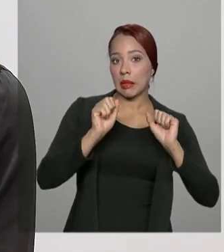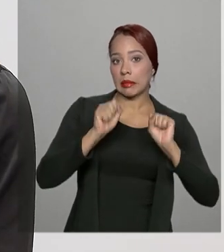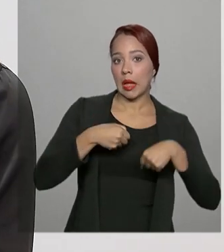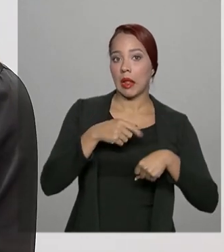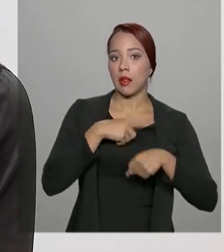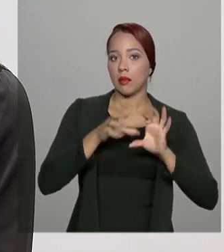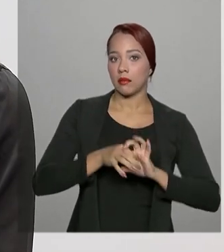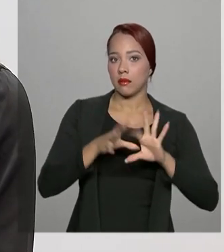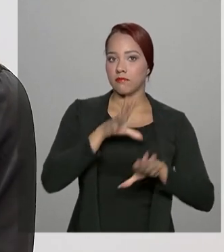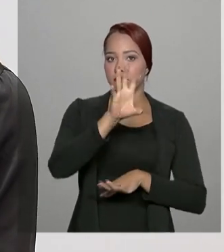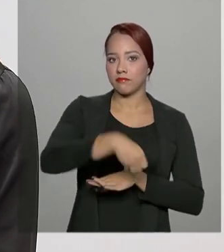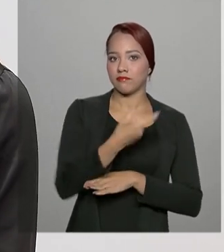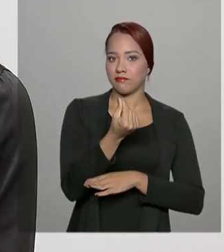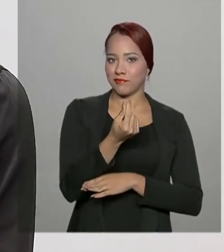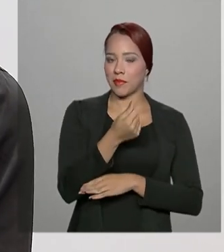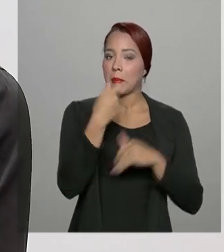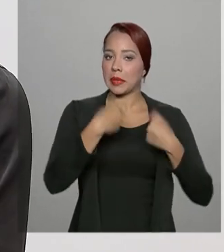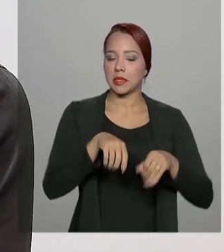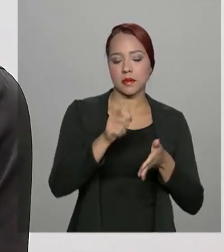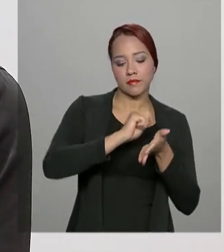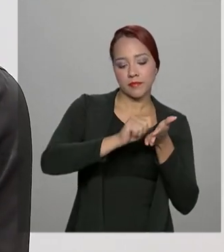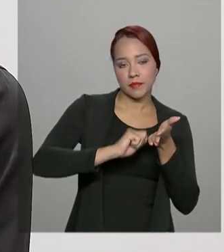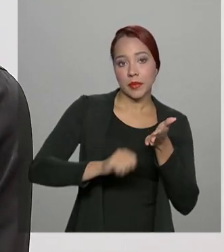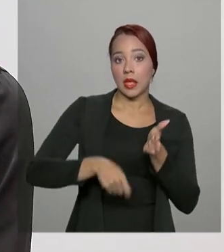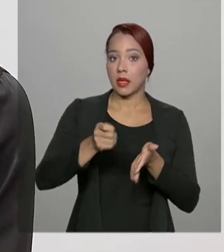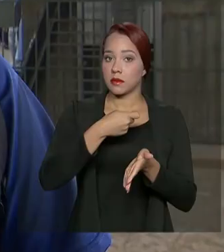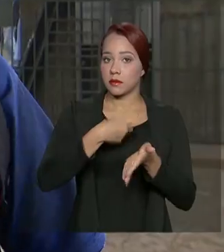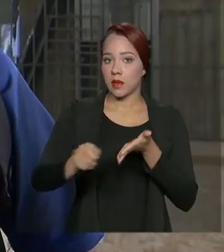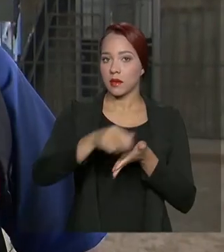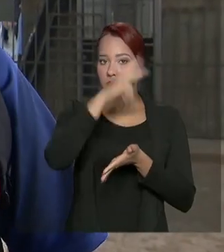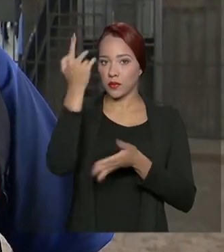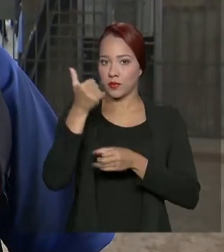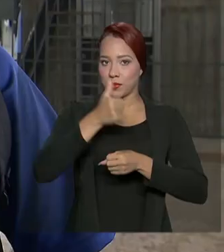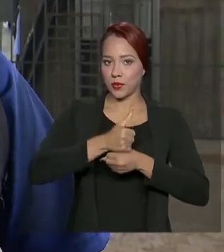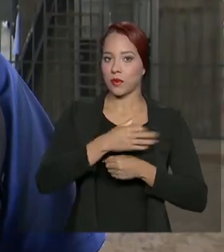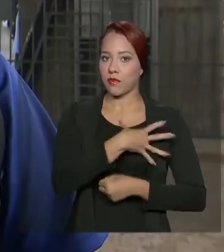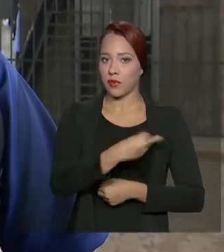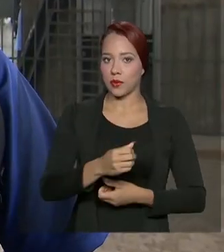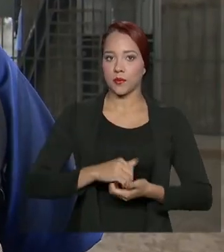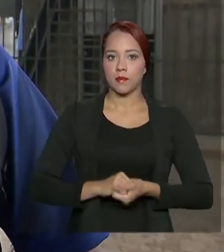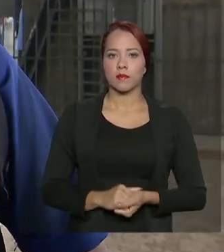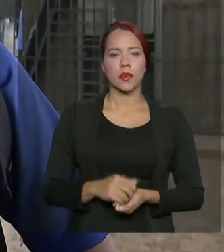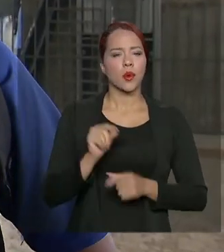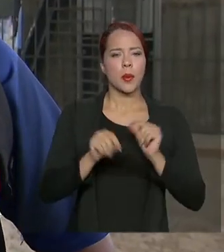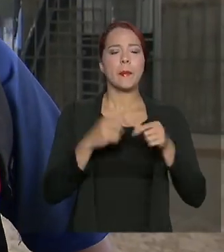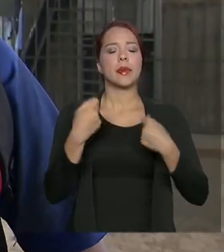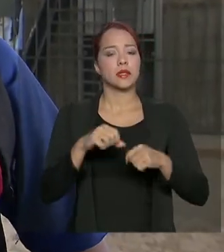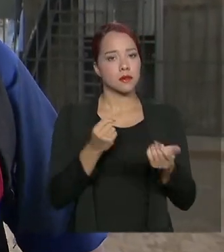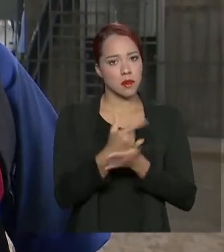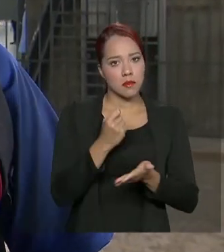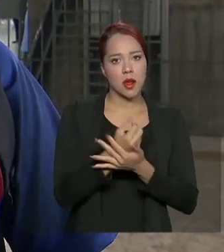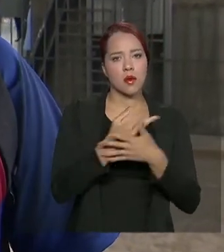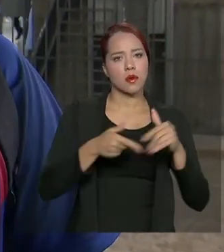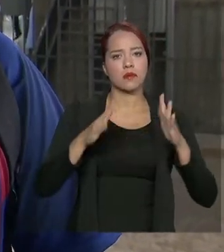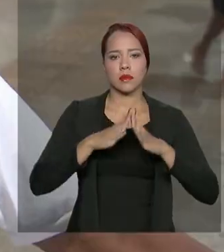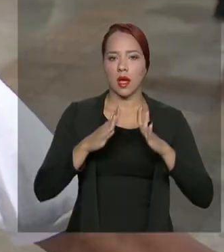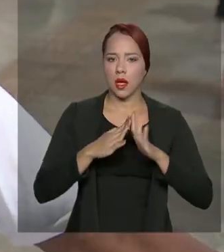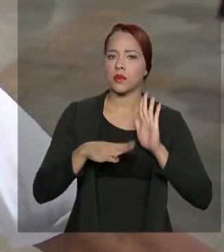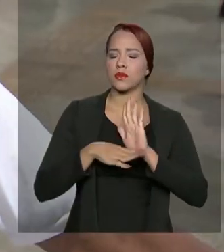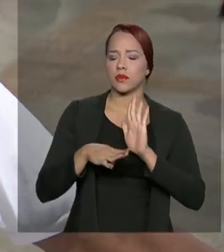esse formulário que tem que ser preenchido e assinado pelos herdeiros. O que precisa para comprar as coisas em casa, ajudar, é uma ajuda.